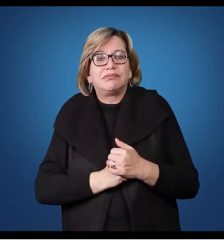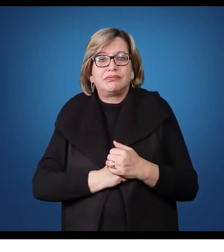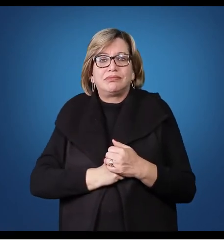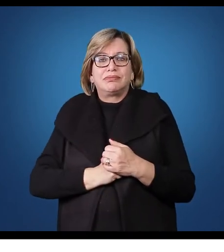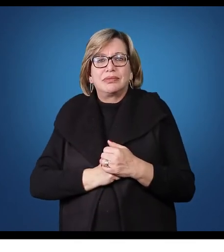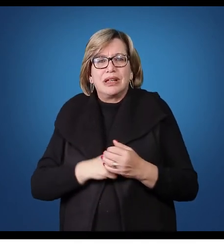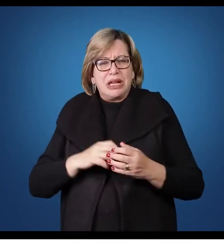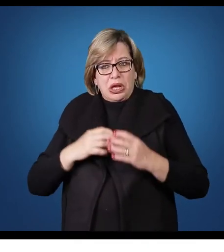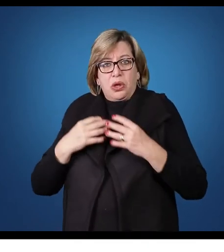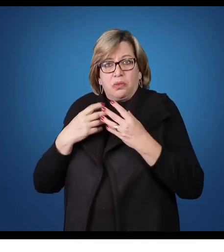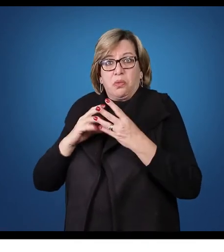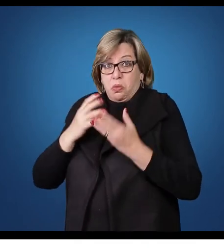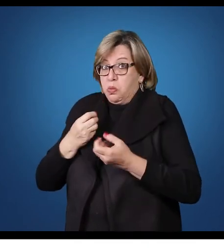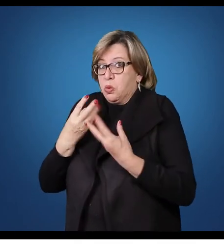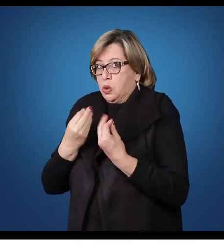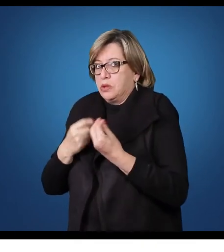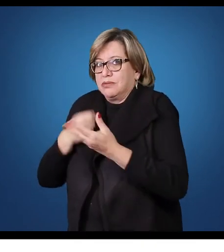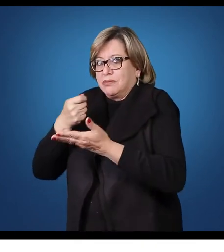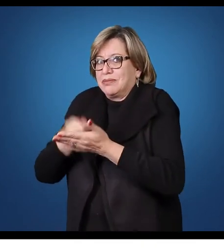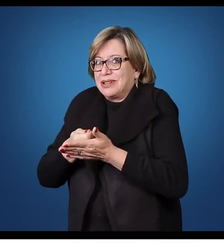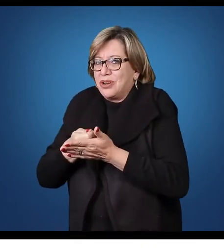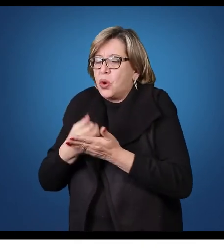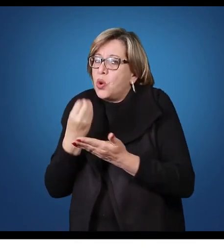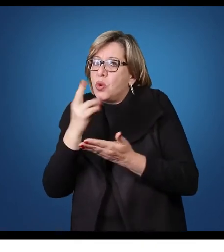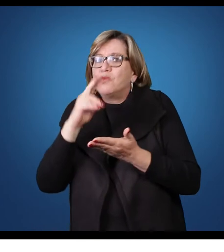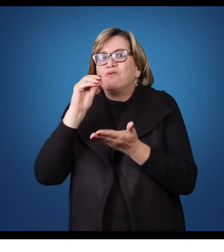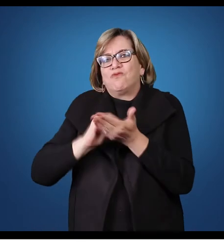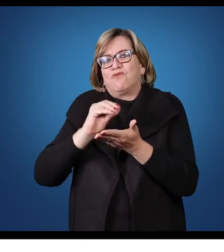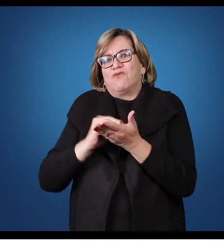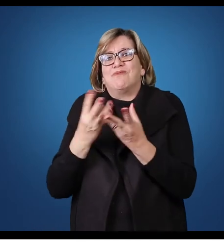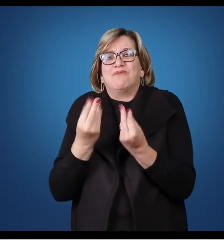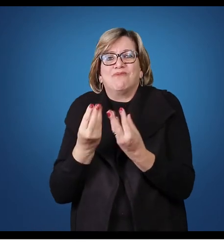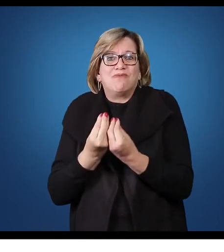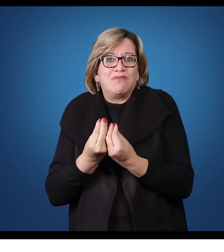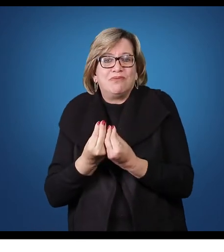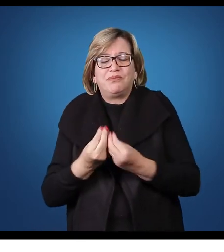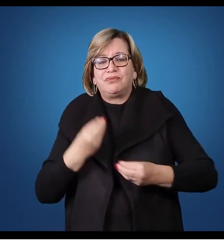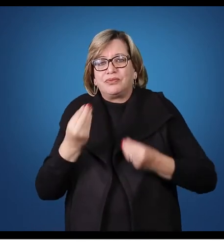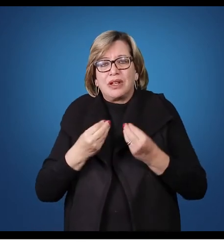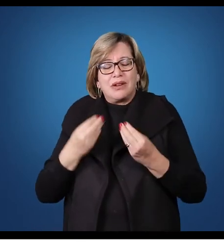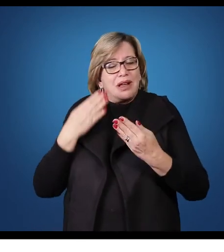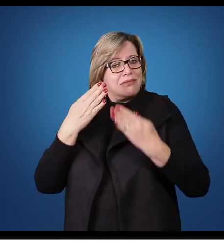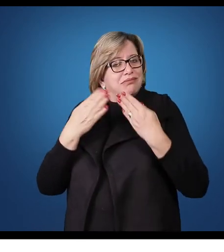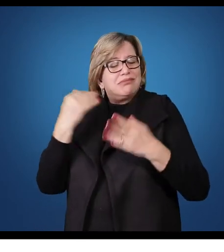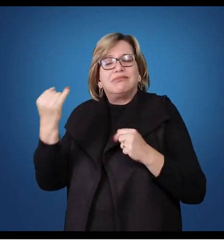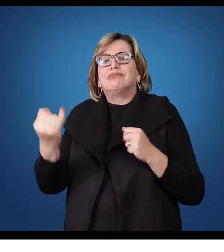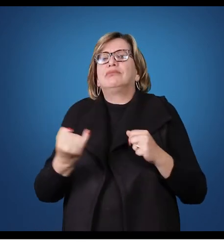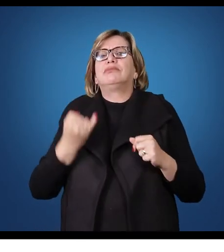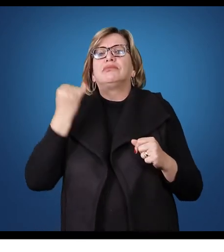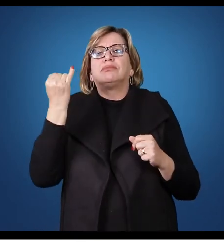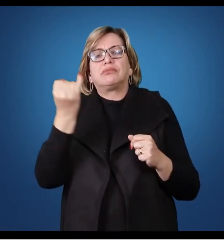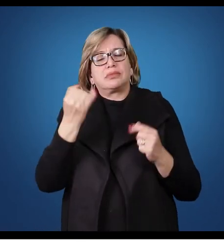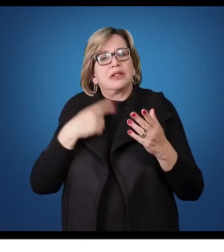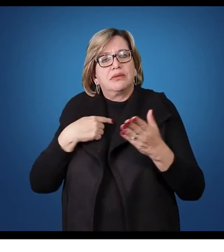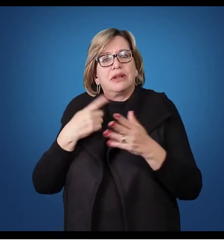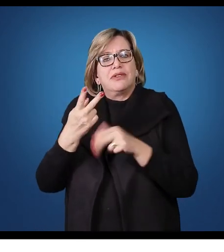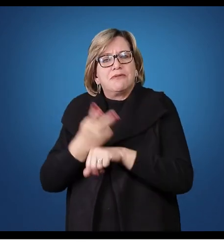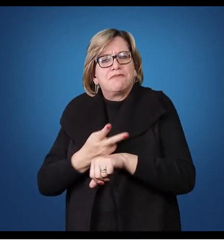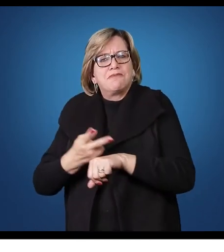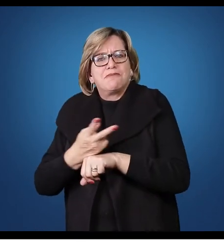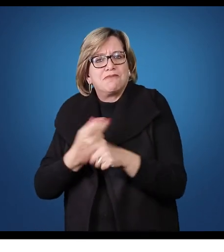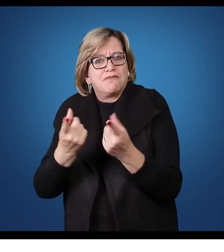Vou conseguir pagar muita coisa? Vai faltar muito? Essas são análises importantes para a questão de buscar